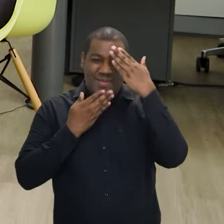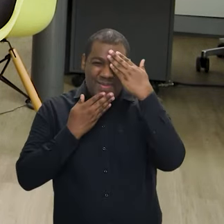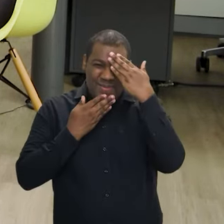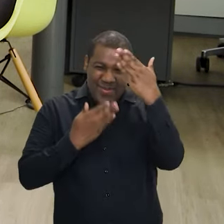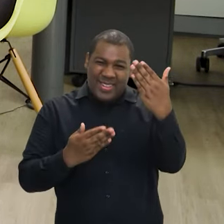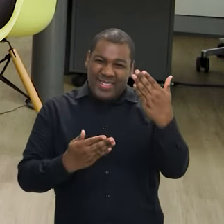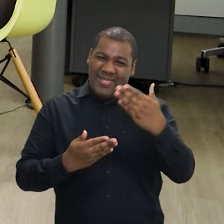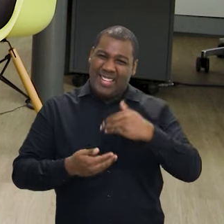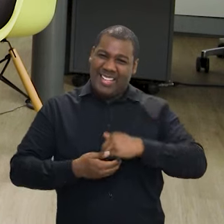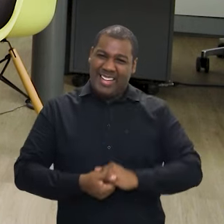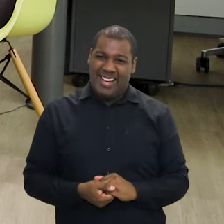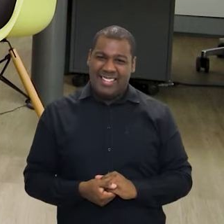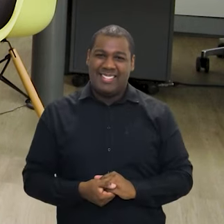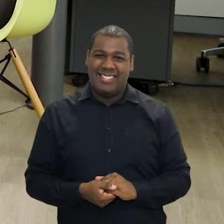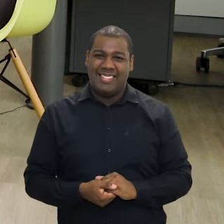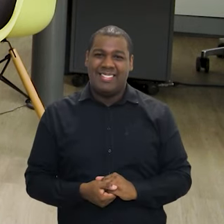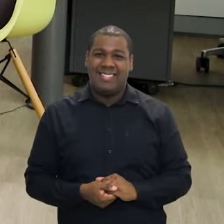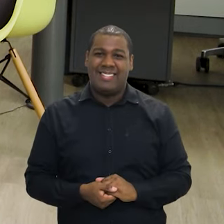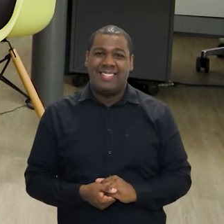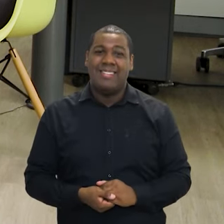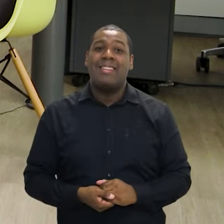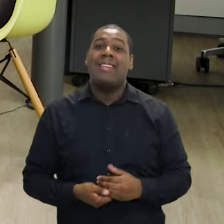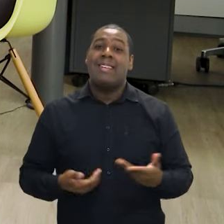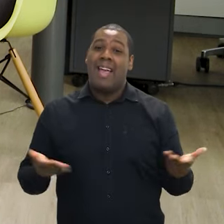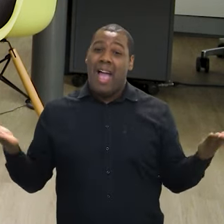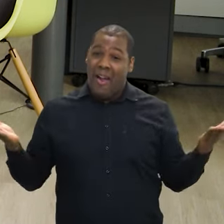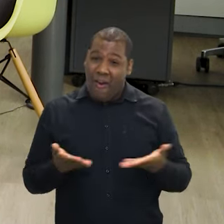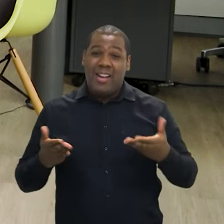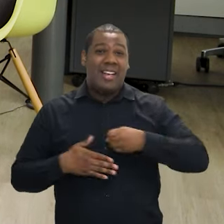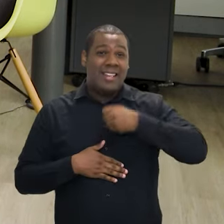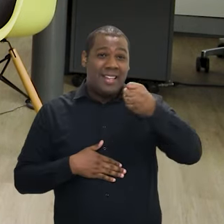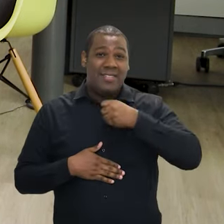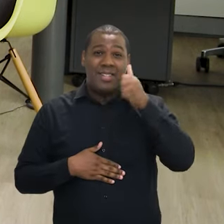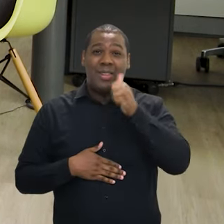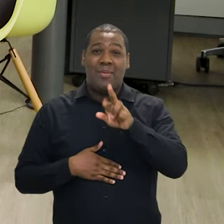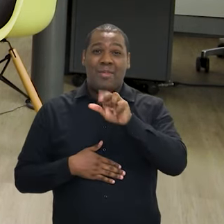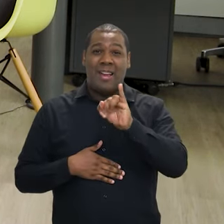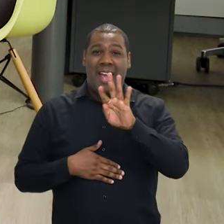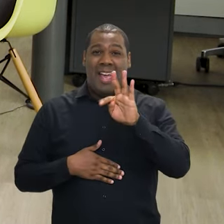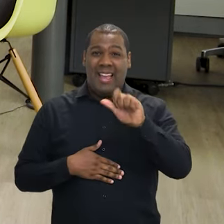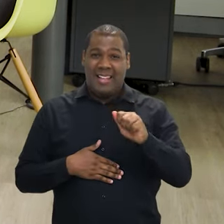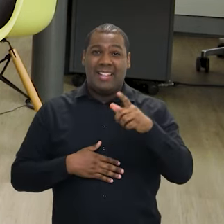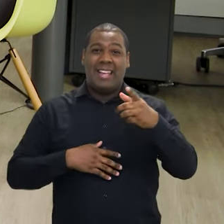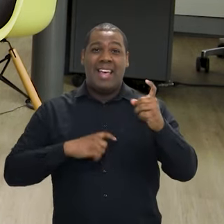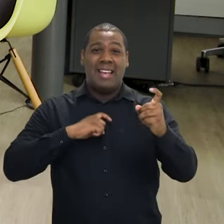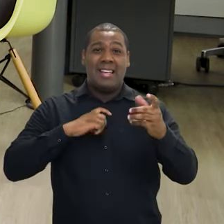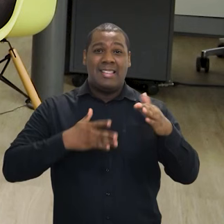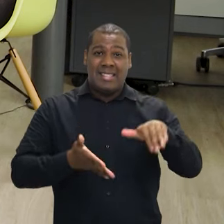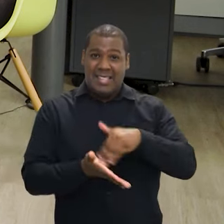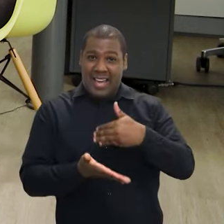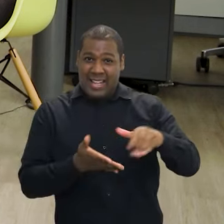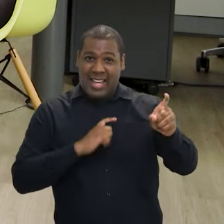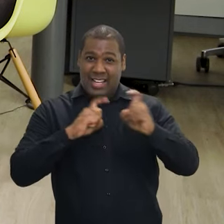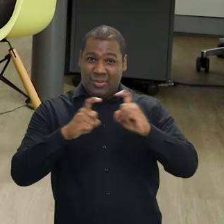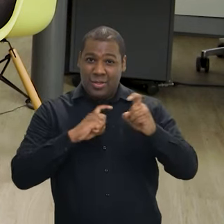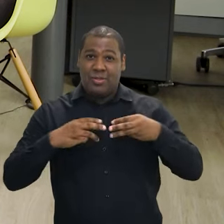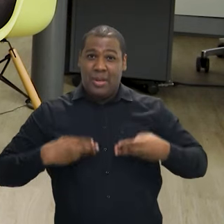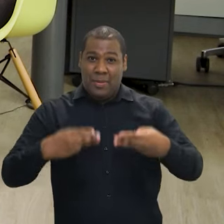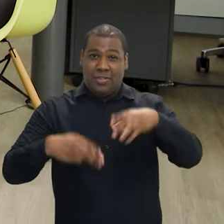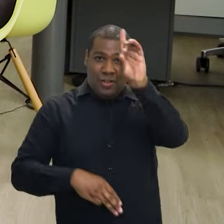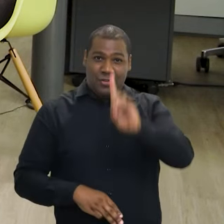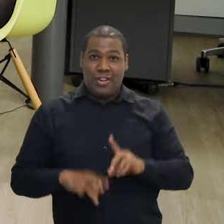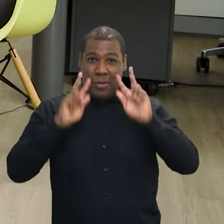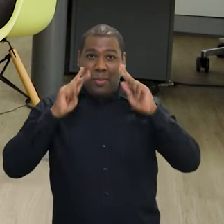muito obrigada. Obrigada pela entrevista. Foi um prazer. Essa foi a minha conversa com Rita Oliveira, secretária executiva do Ministério dos